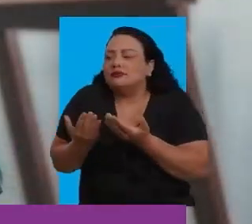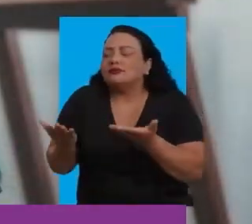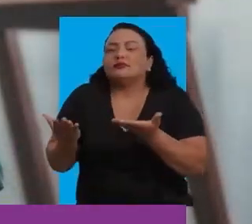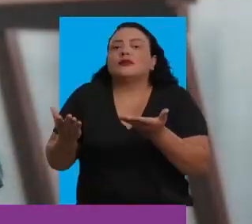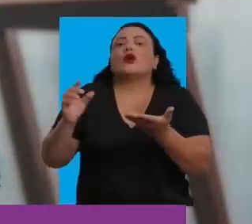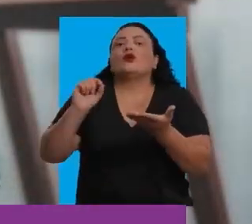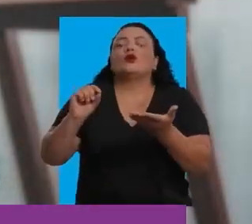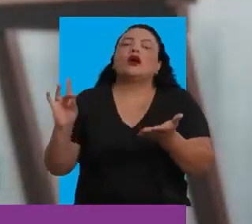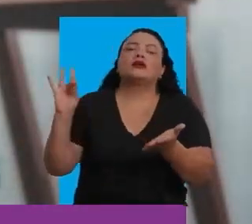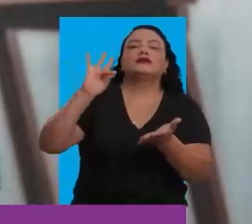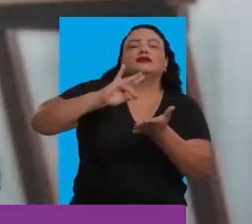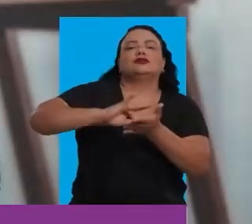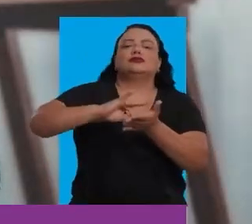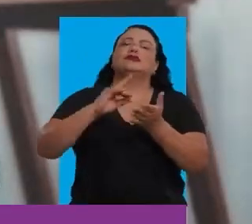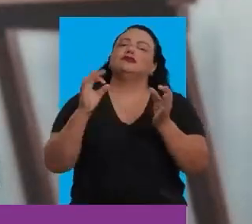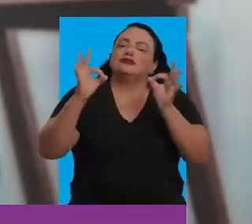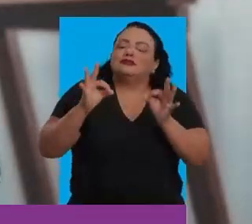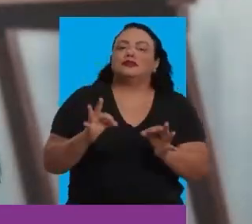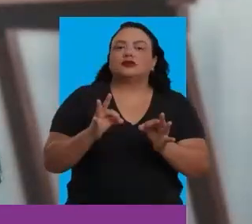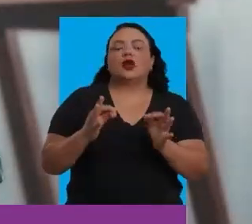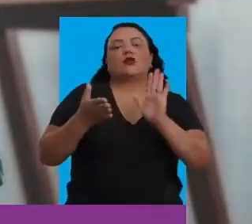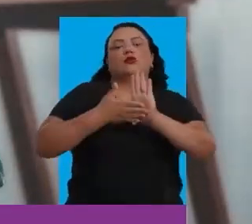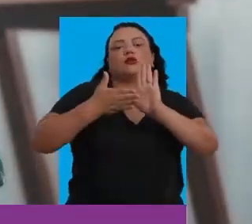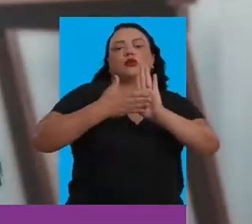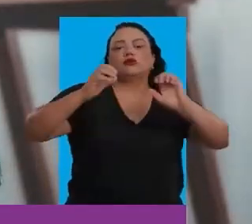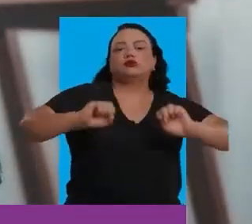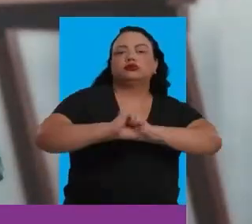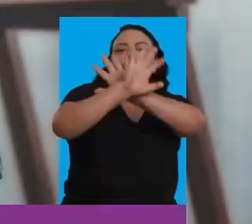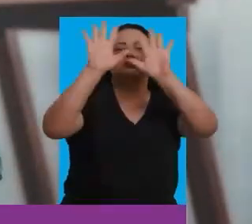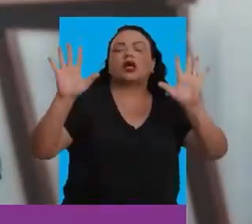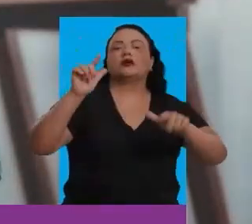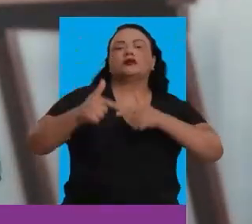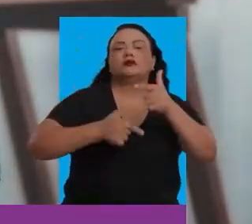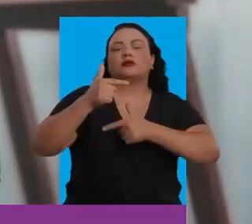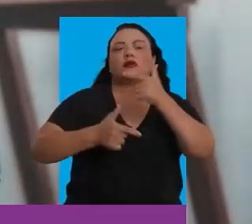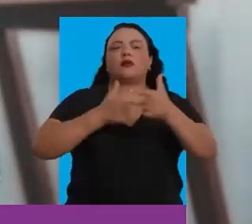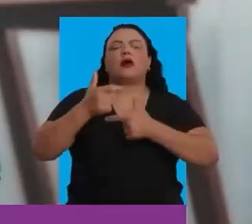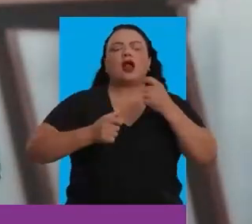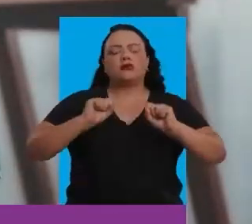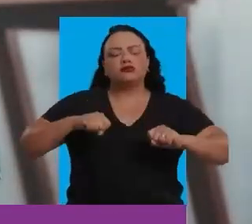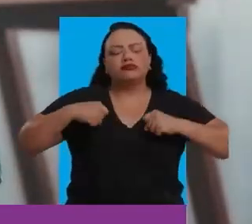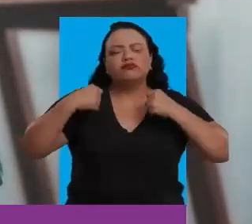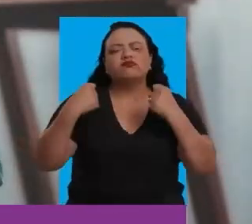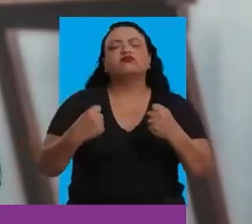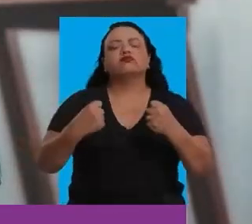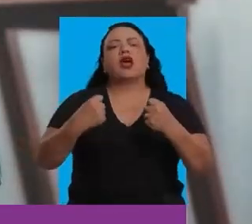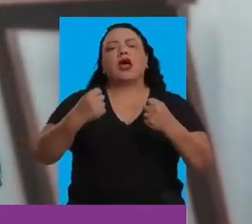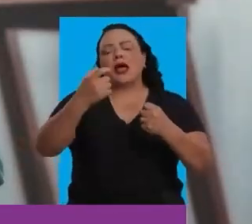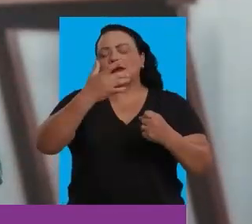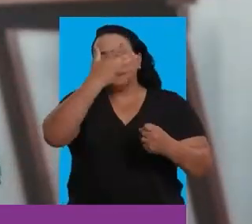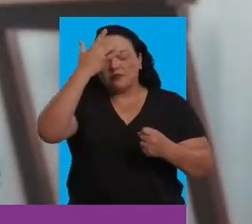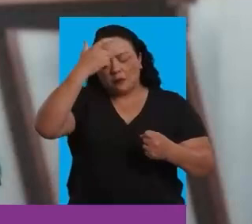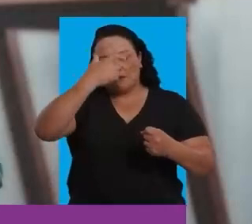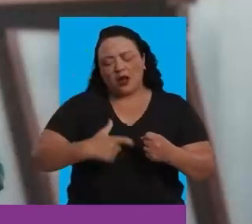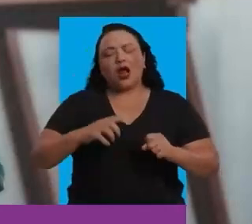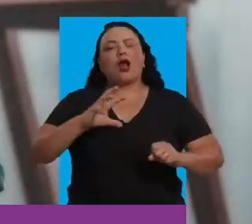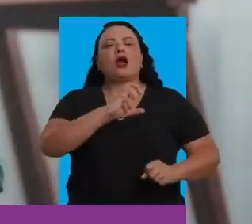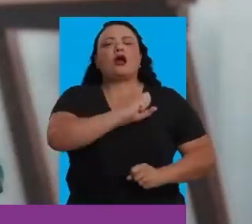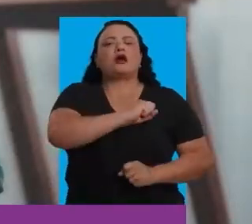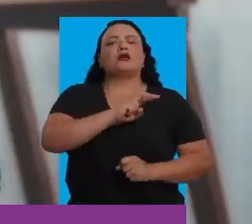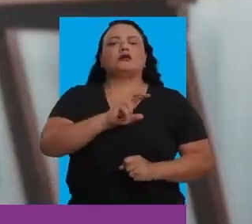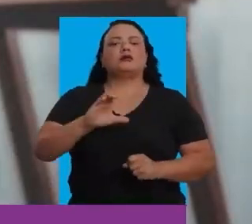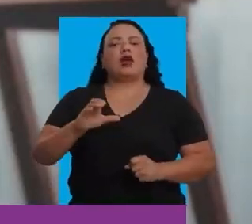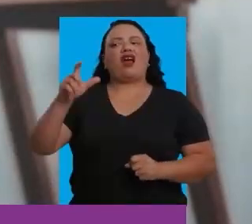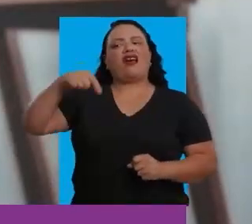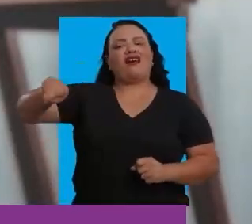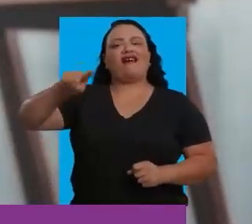mentiras, eu ofereço a vocês realizações concretas, propostas claras e o trabalho duro de quem verdadeiramente